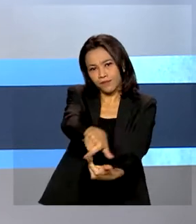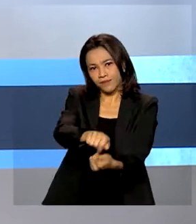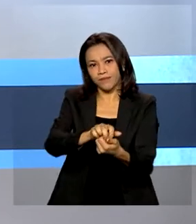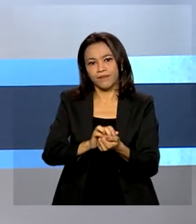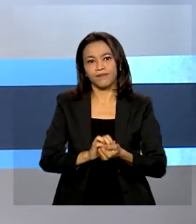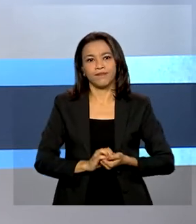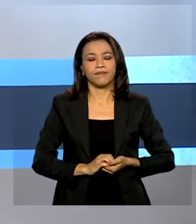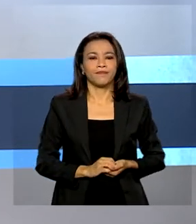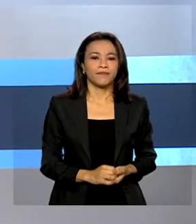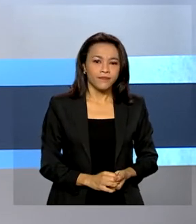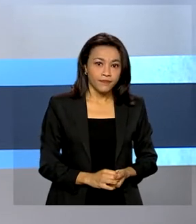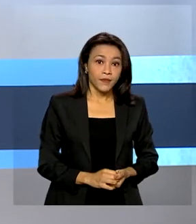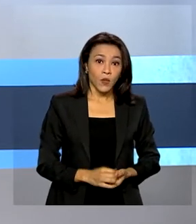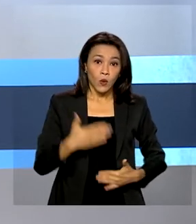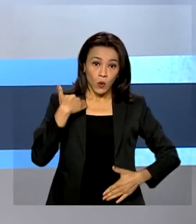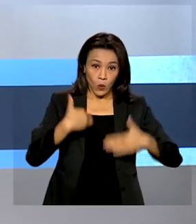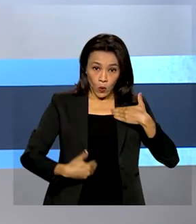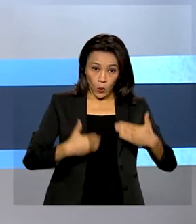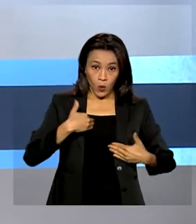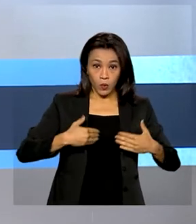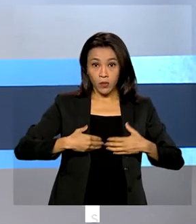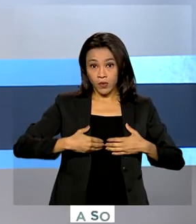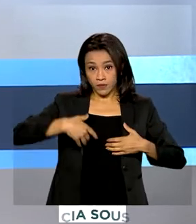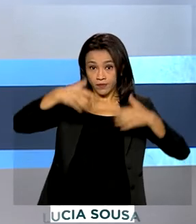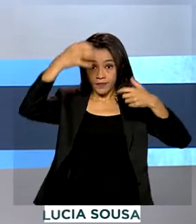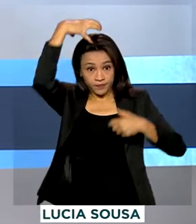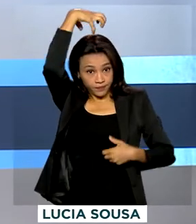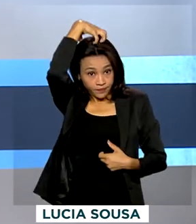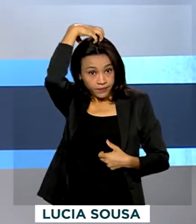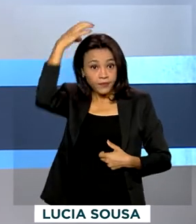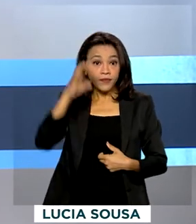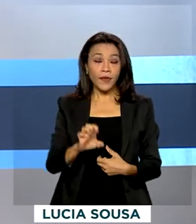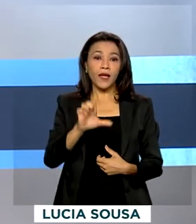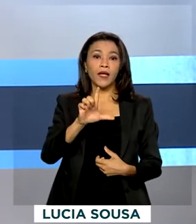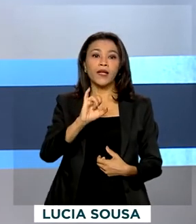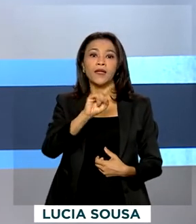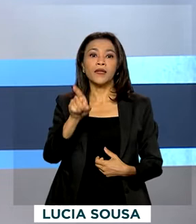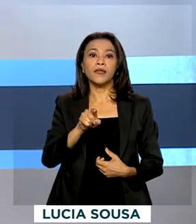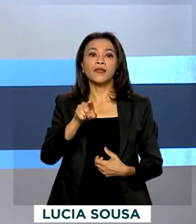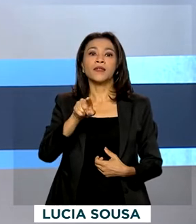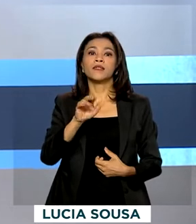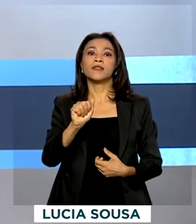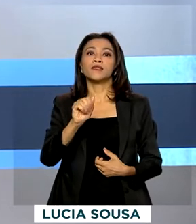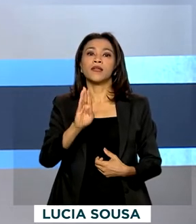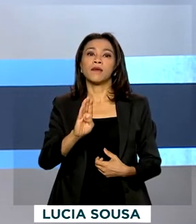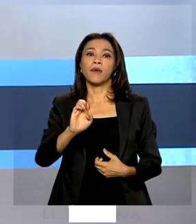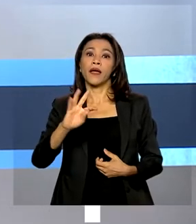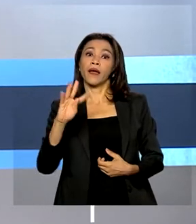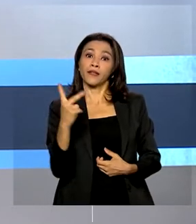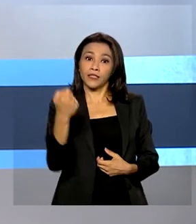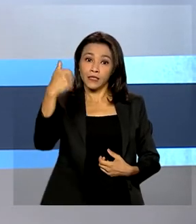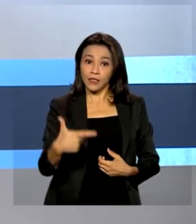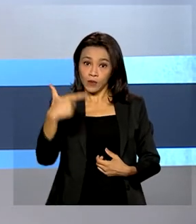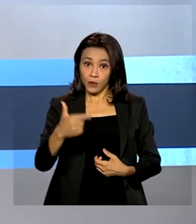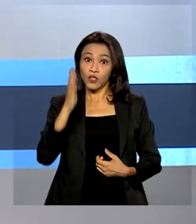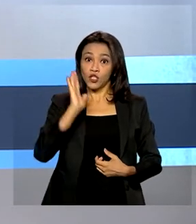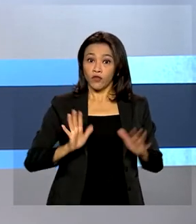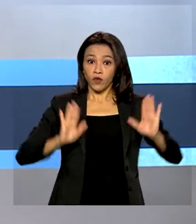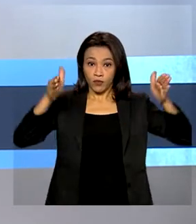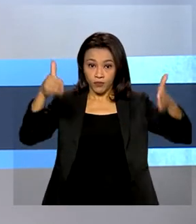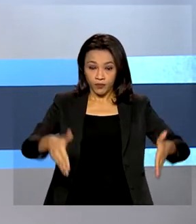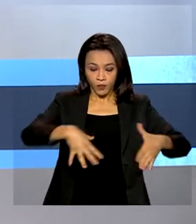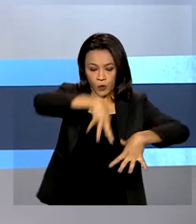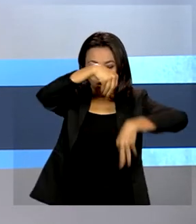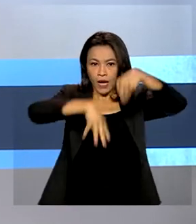O corpo da rainha Elizabeth II foi sepultado nesta segunda-feira em uma capela do castelo de Windsor, na